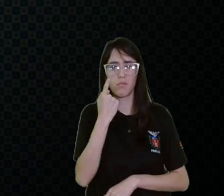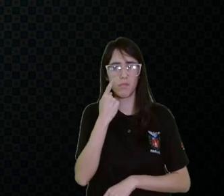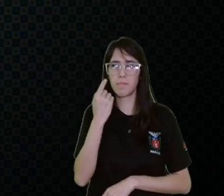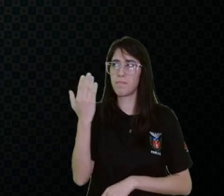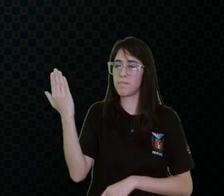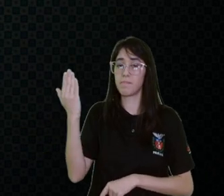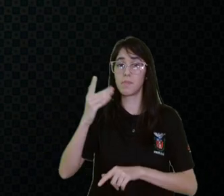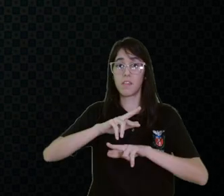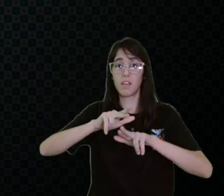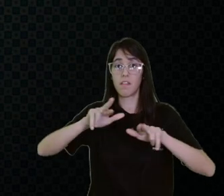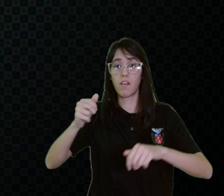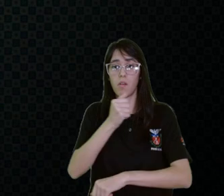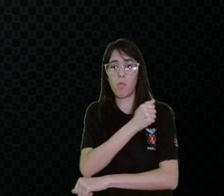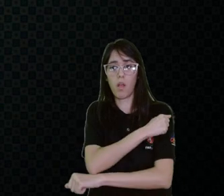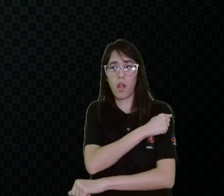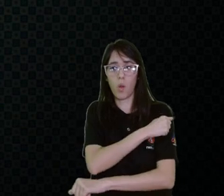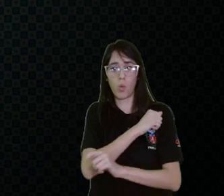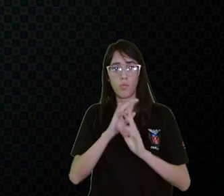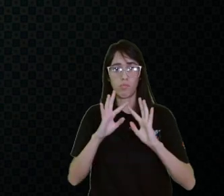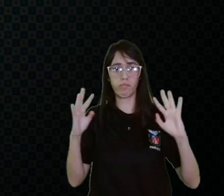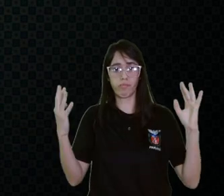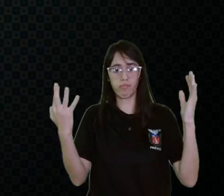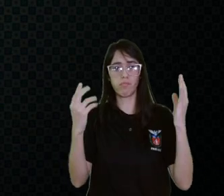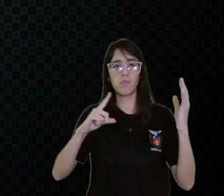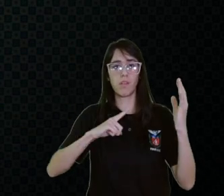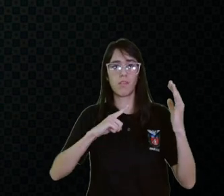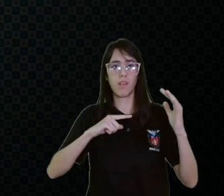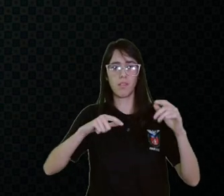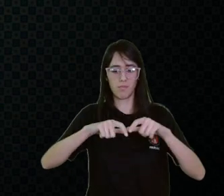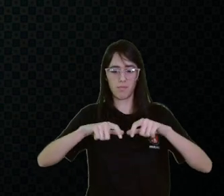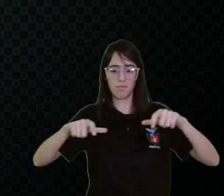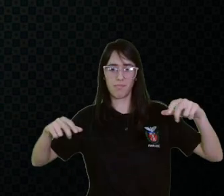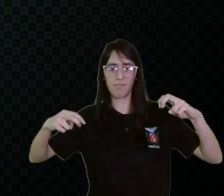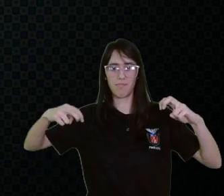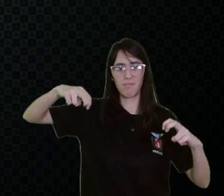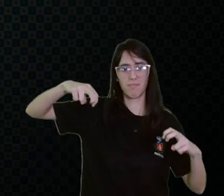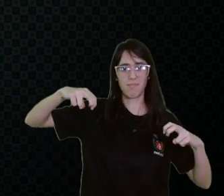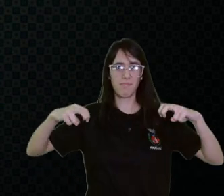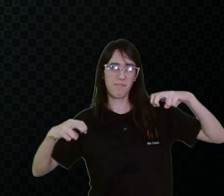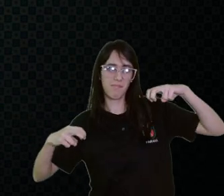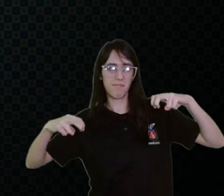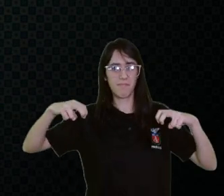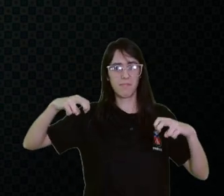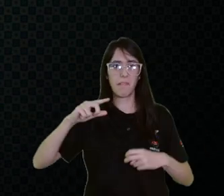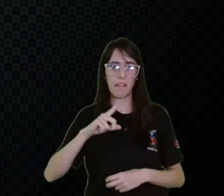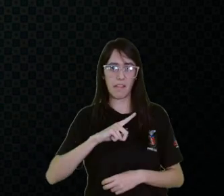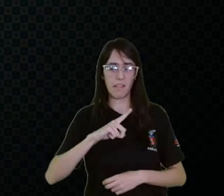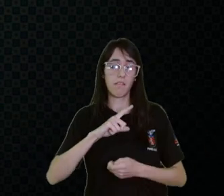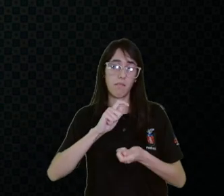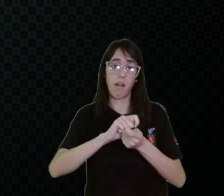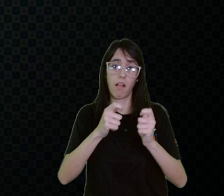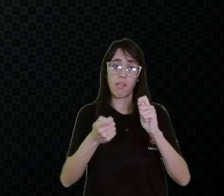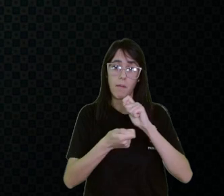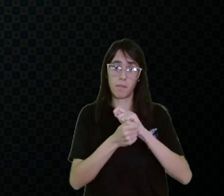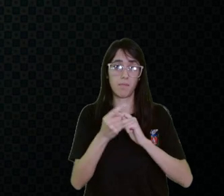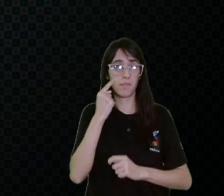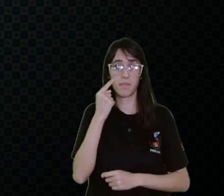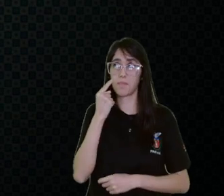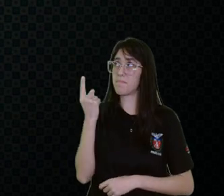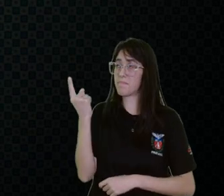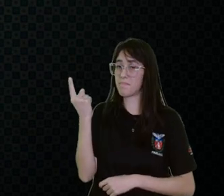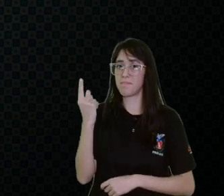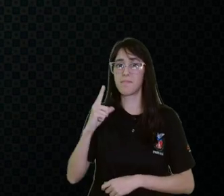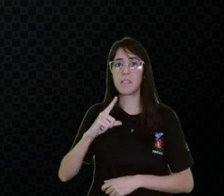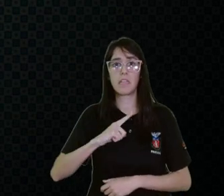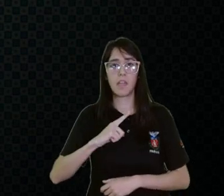alunos em volta e uma gangorra, uma gangorra adaptada, de um lado está